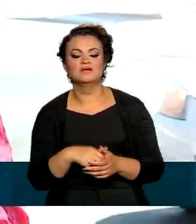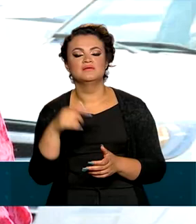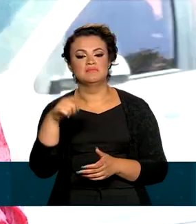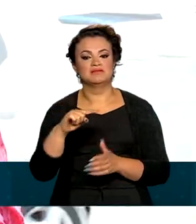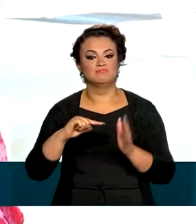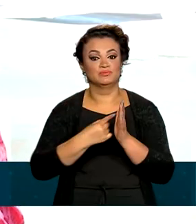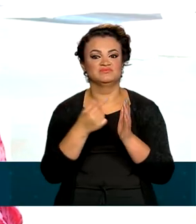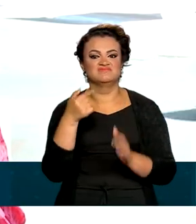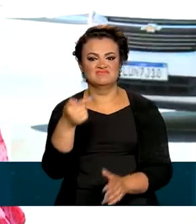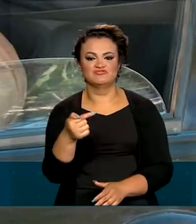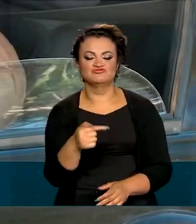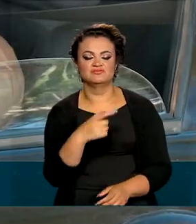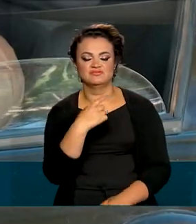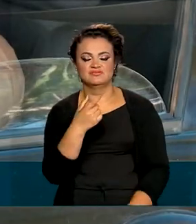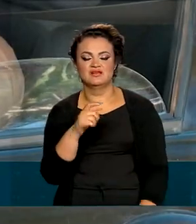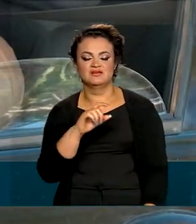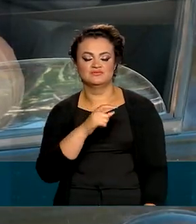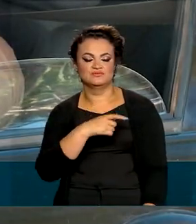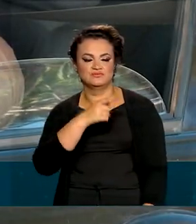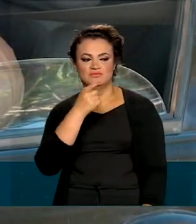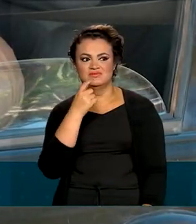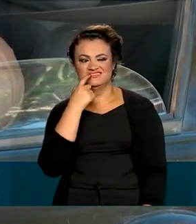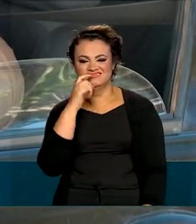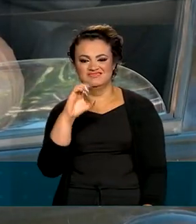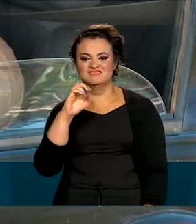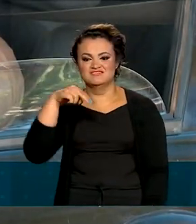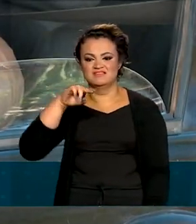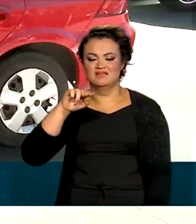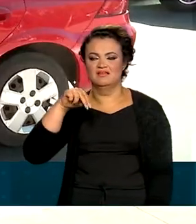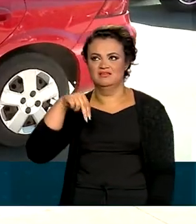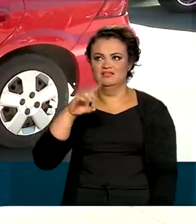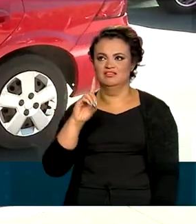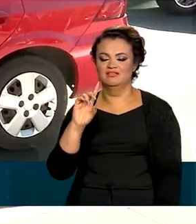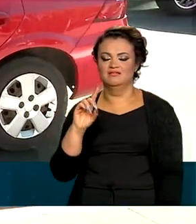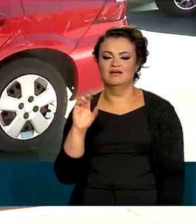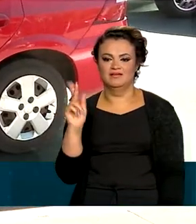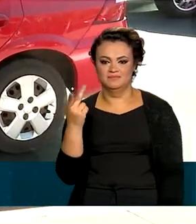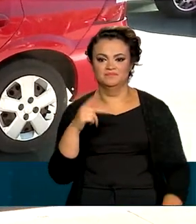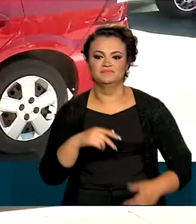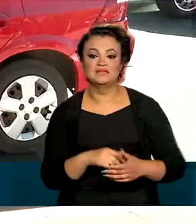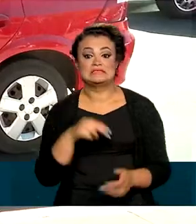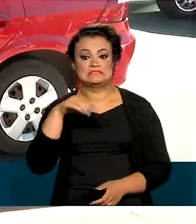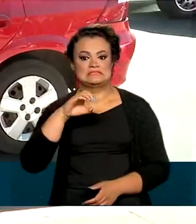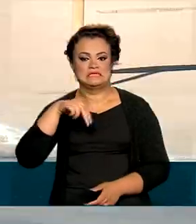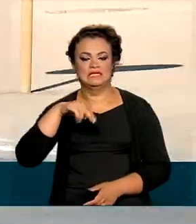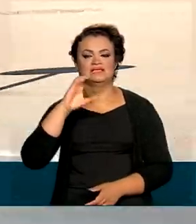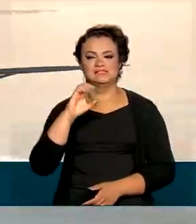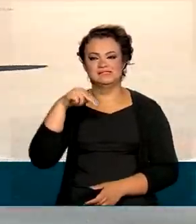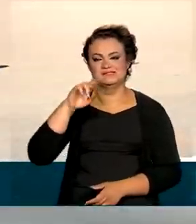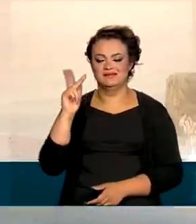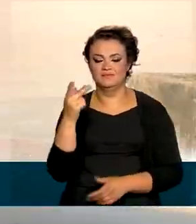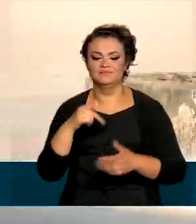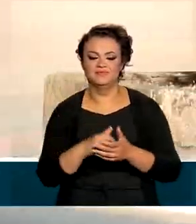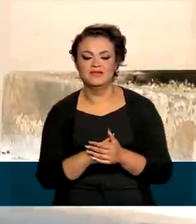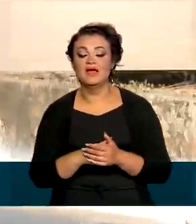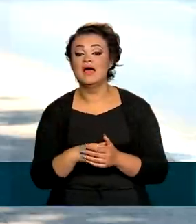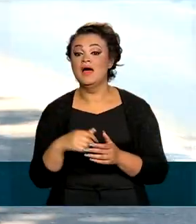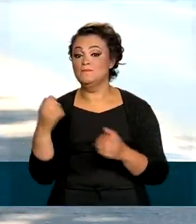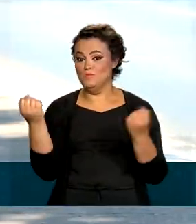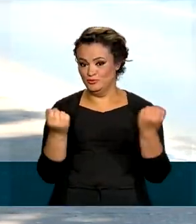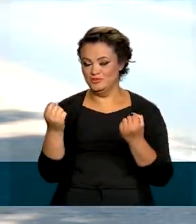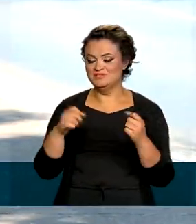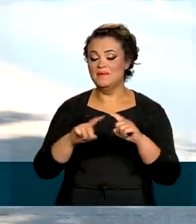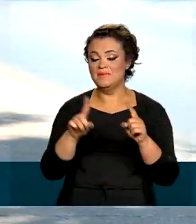sete pontos na carteira. A distração do celular não é restrita apenas aos motoristas. Muitos pedestres